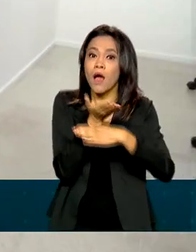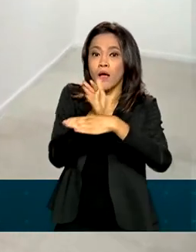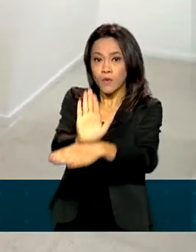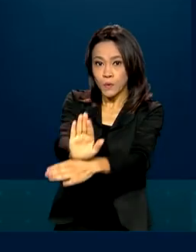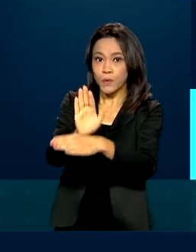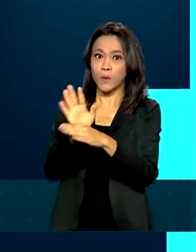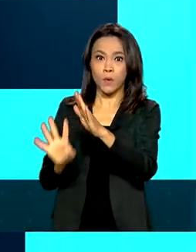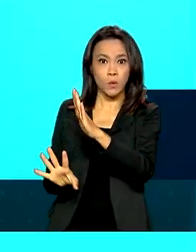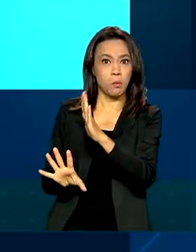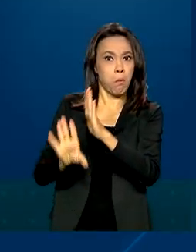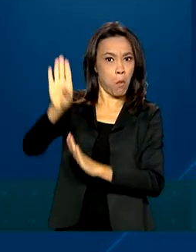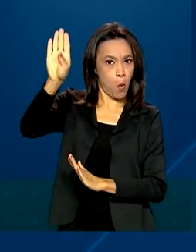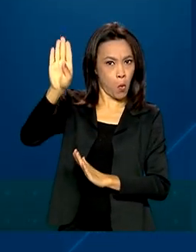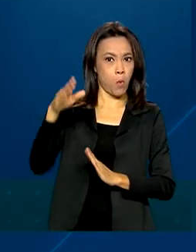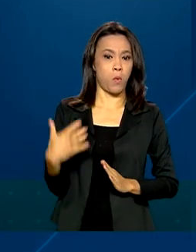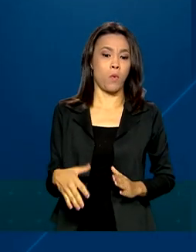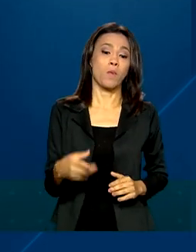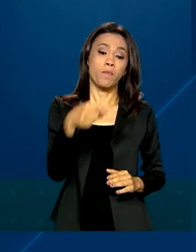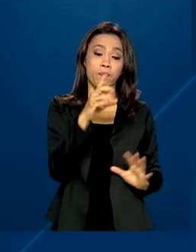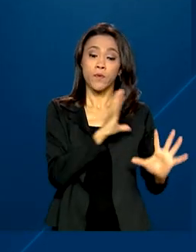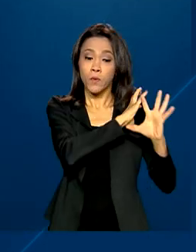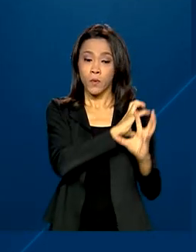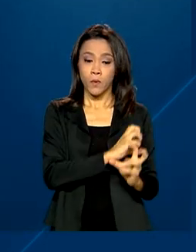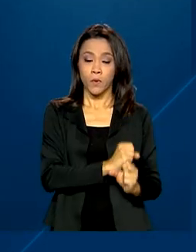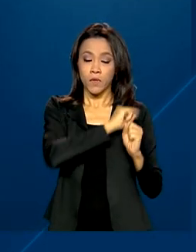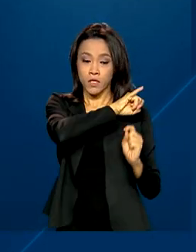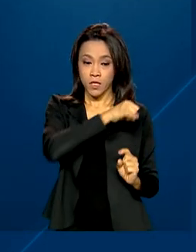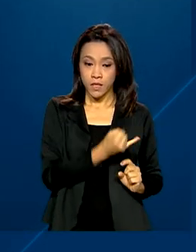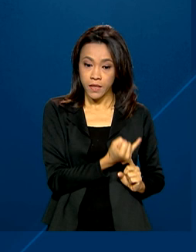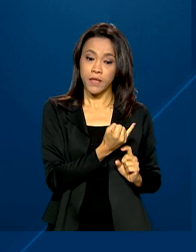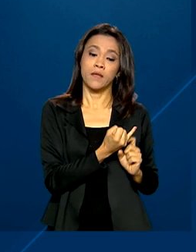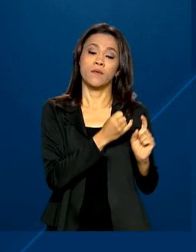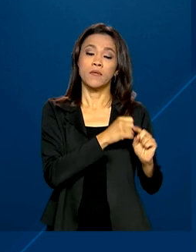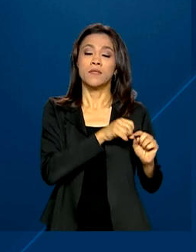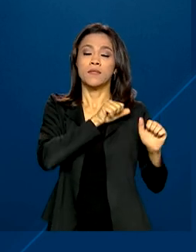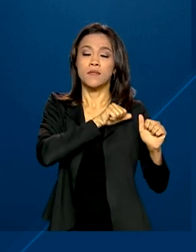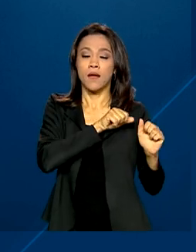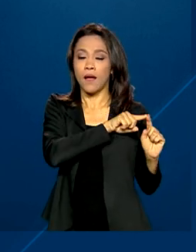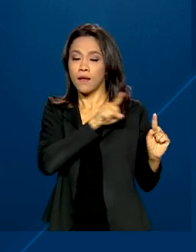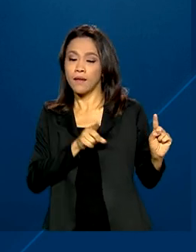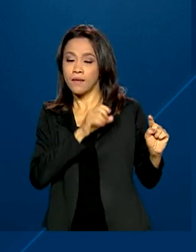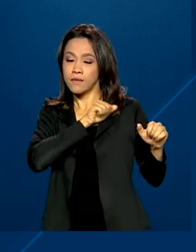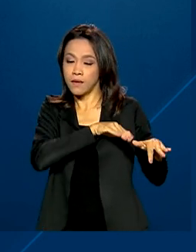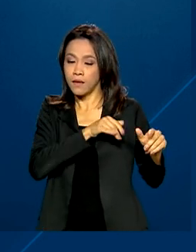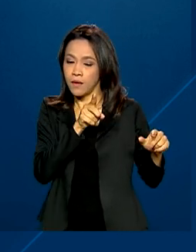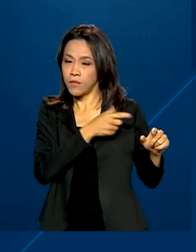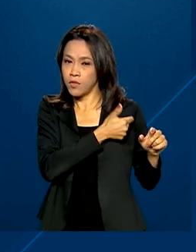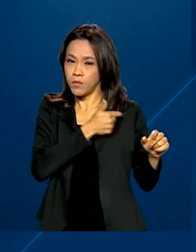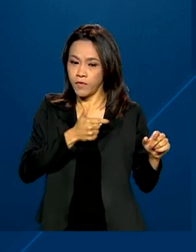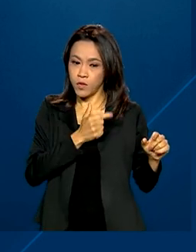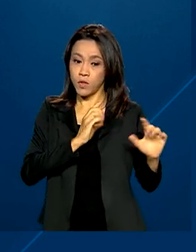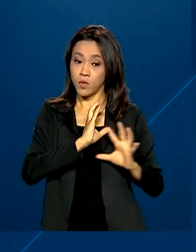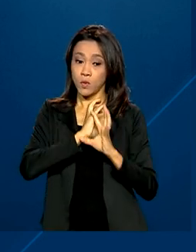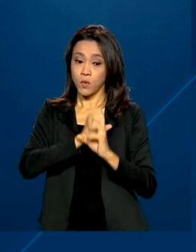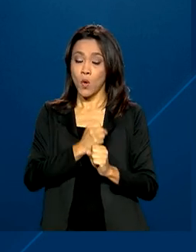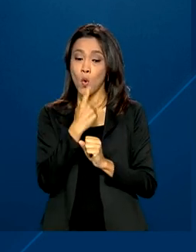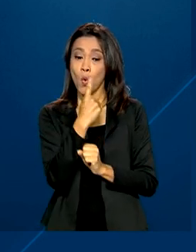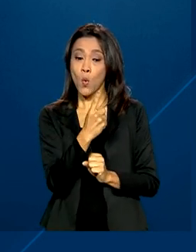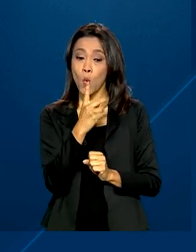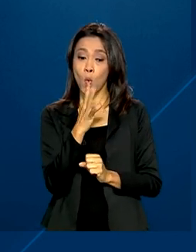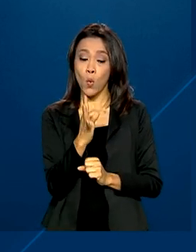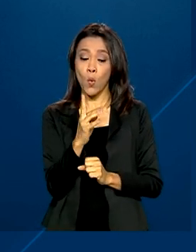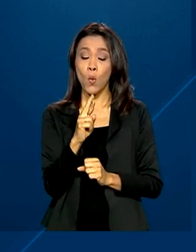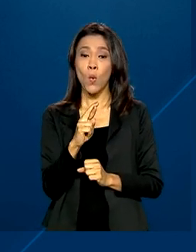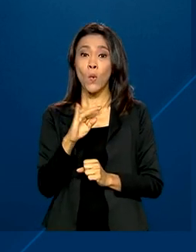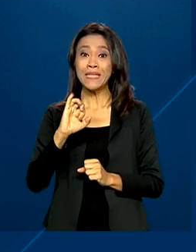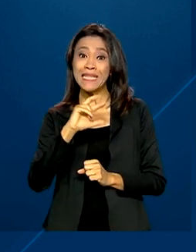recorde. No acumulado de janeiro a setembro de 2022, a arrecadação alcançou 1,630